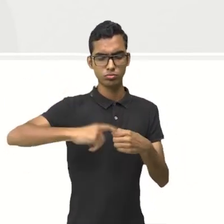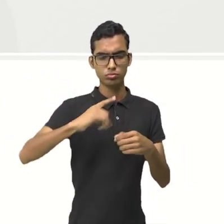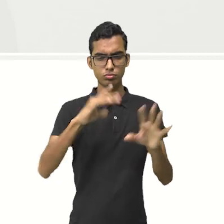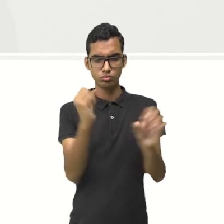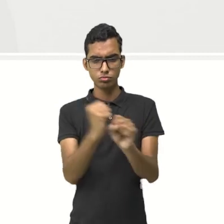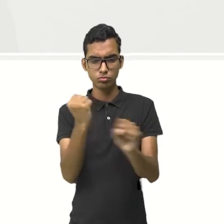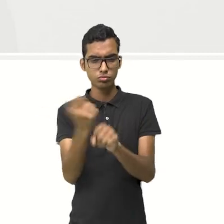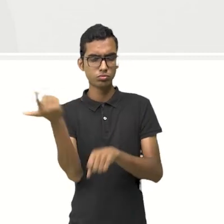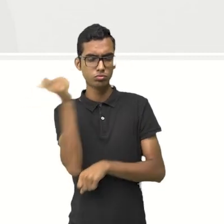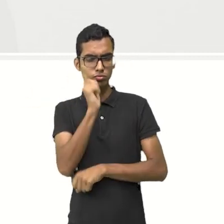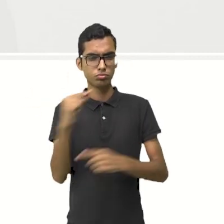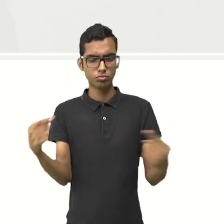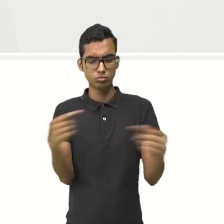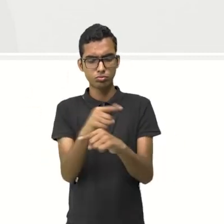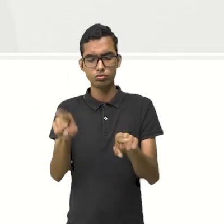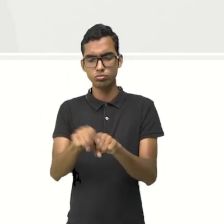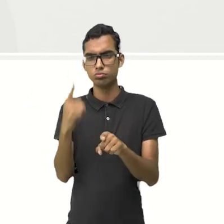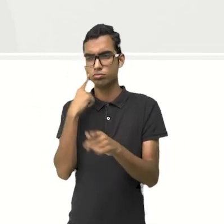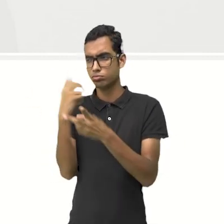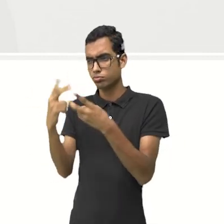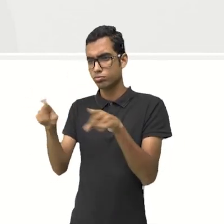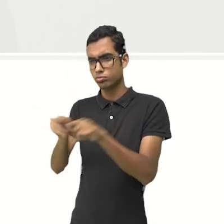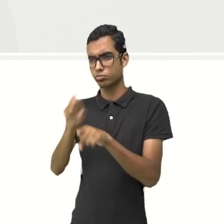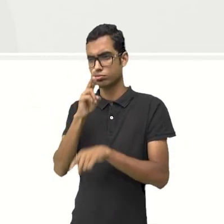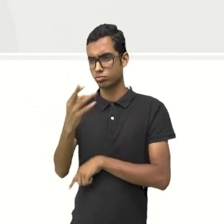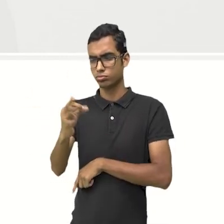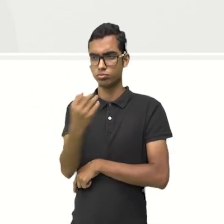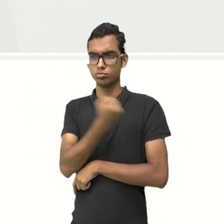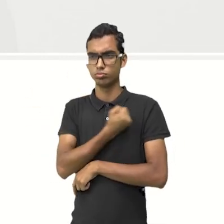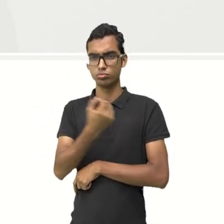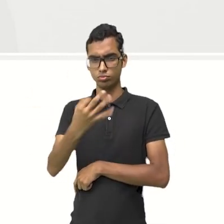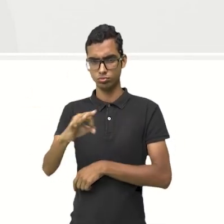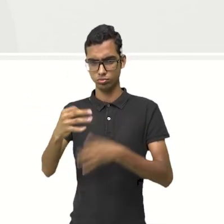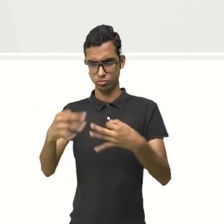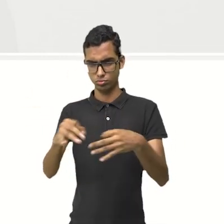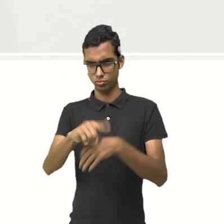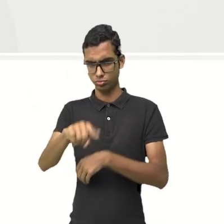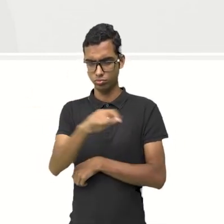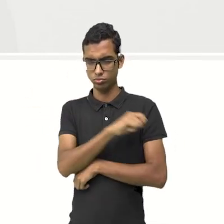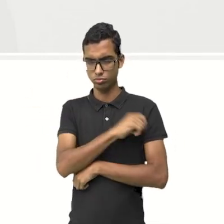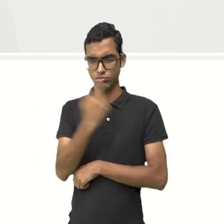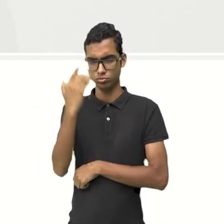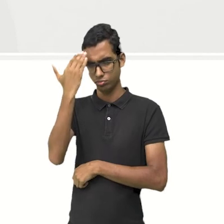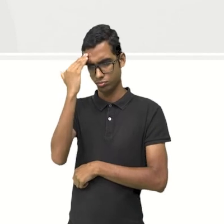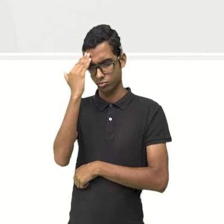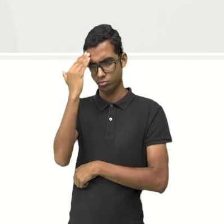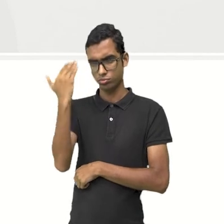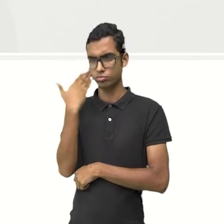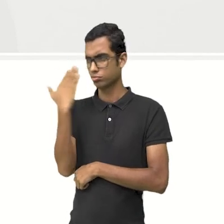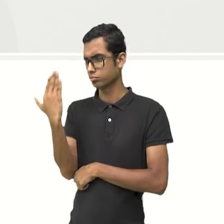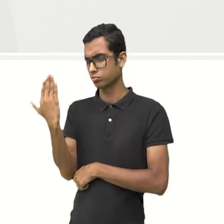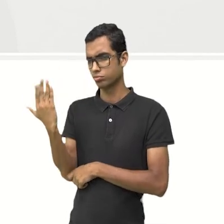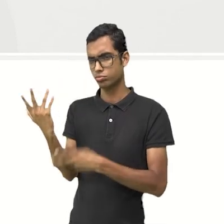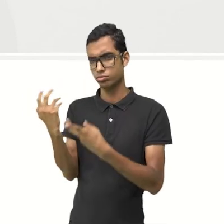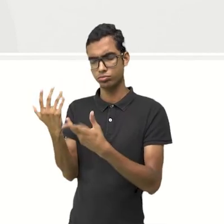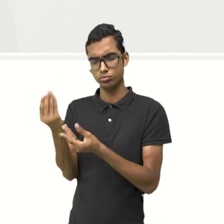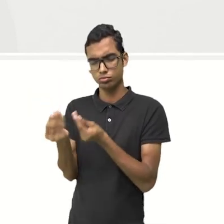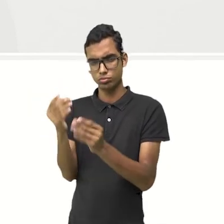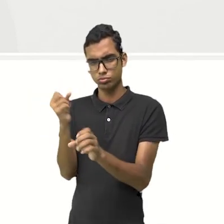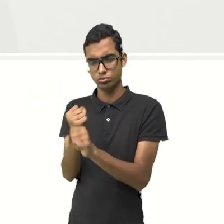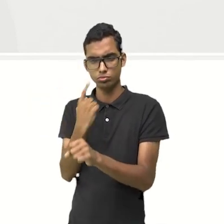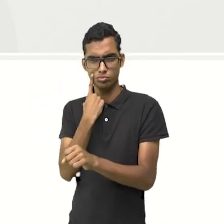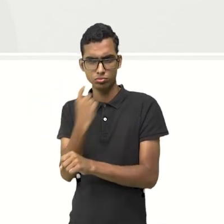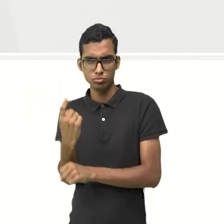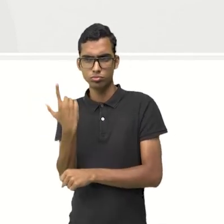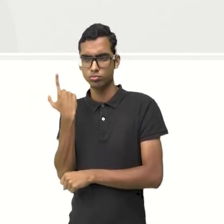E aí você consegue verificar o número. Beleza, meu povo? Então olha só que probleminha interessante.